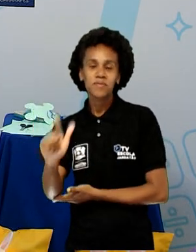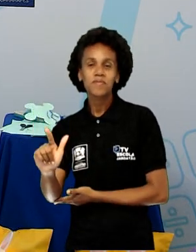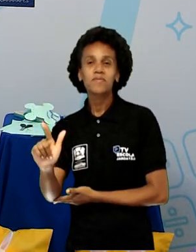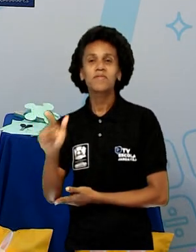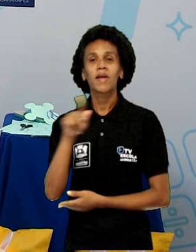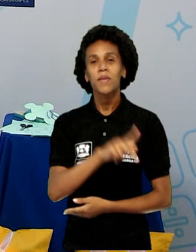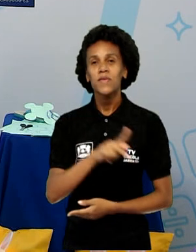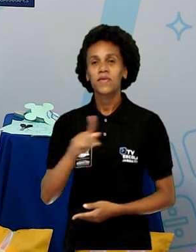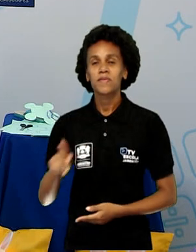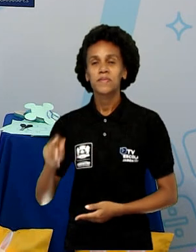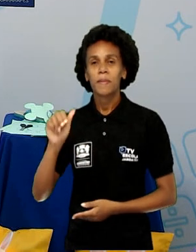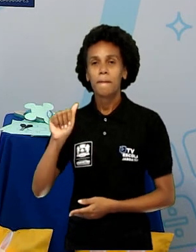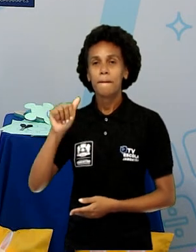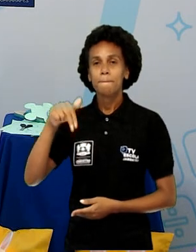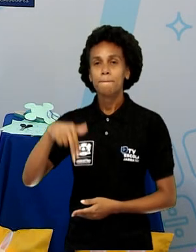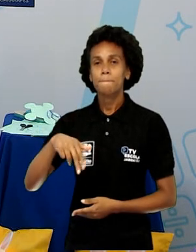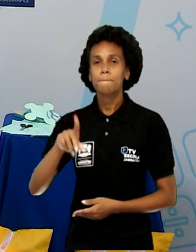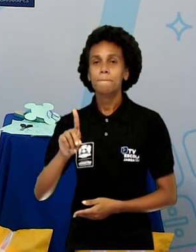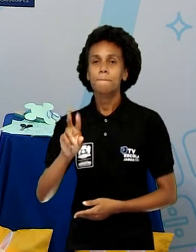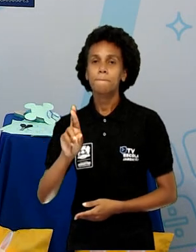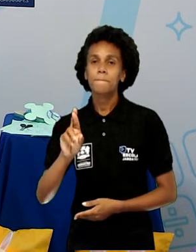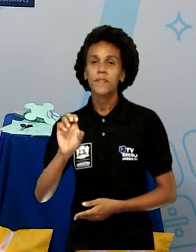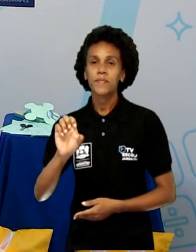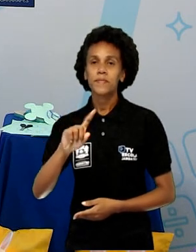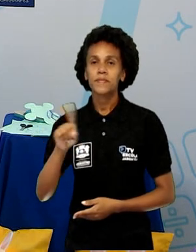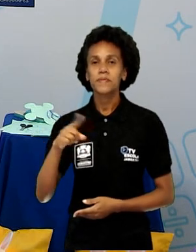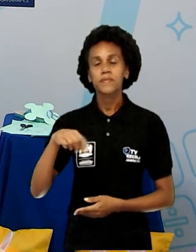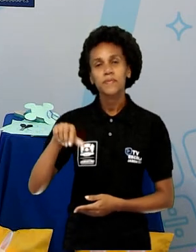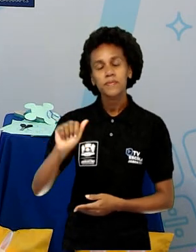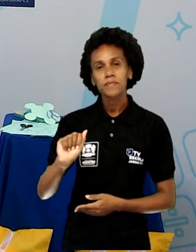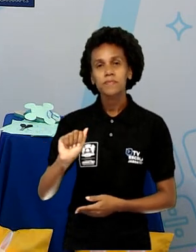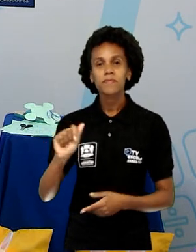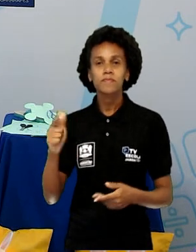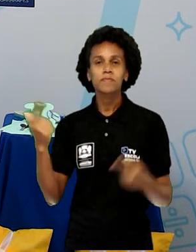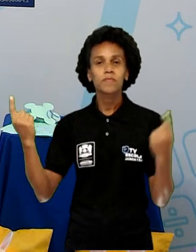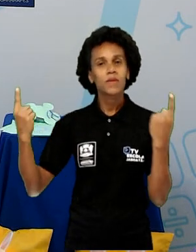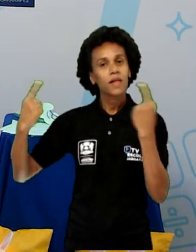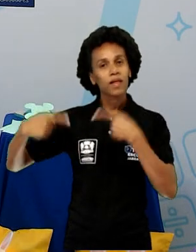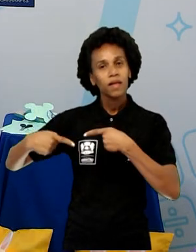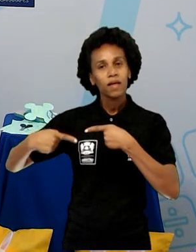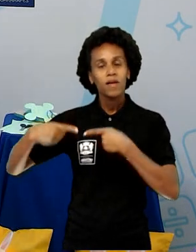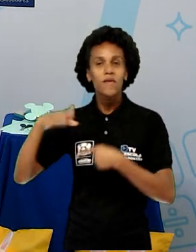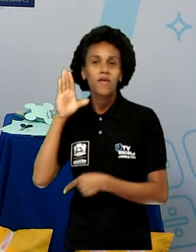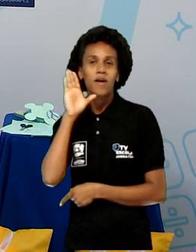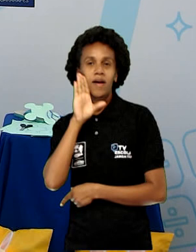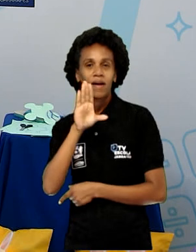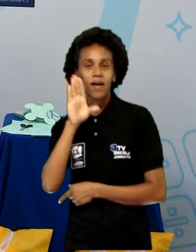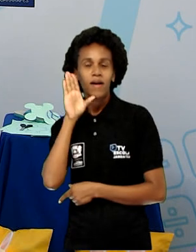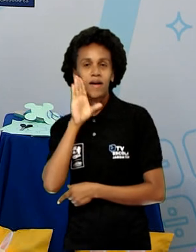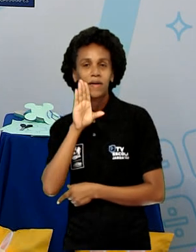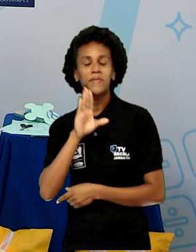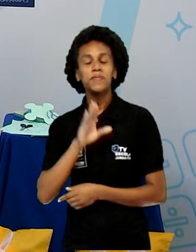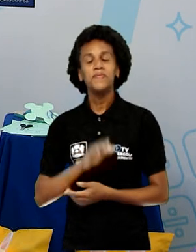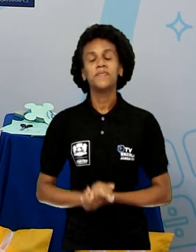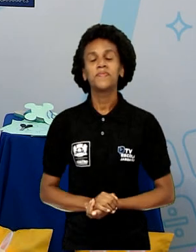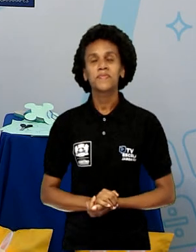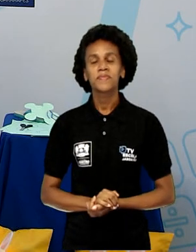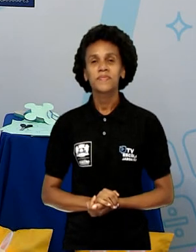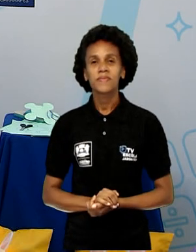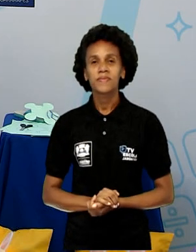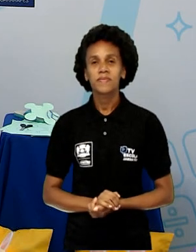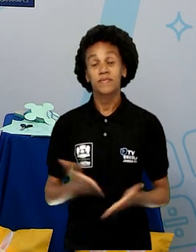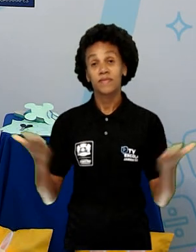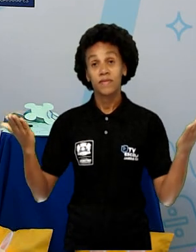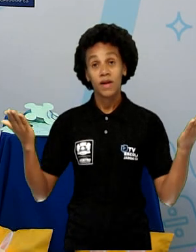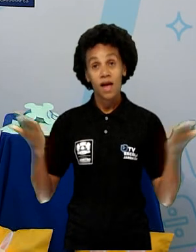Andresa. Não é? E o nosso desafio foi bem legal. Muito legal mesmo. Agora, eu vou